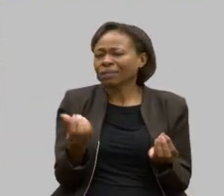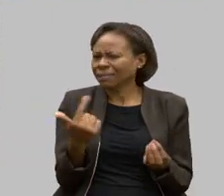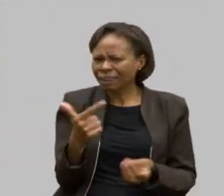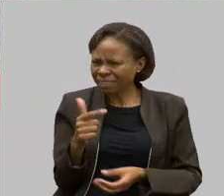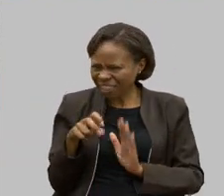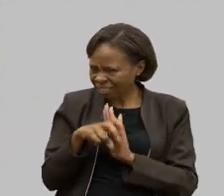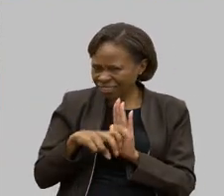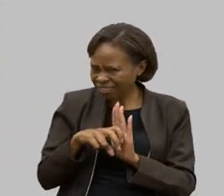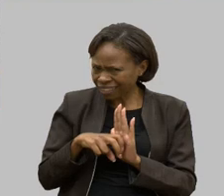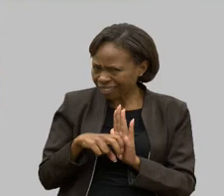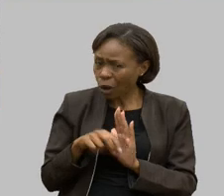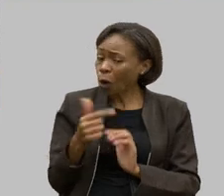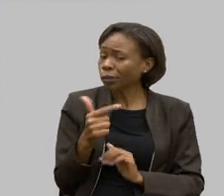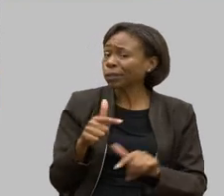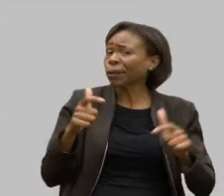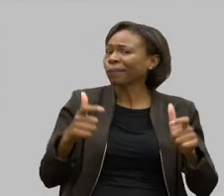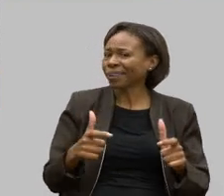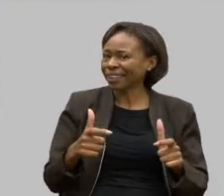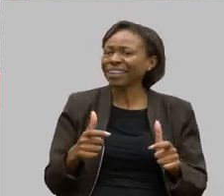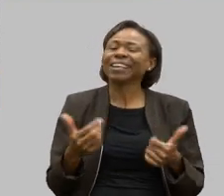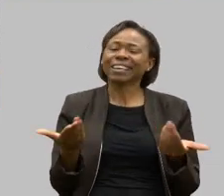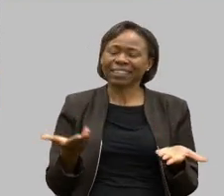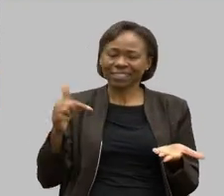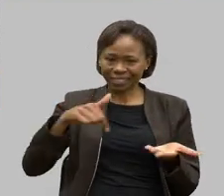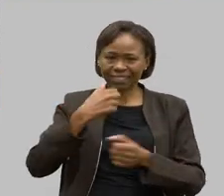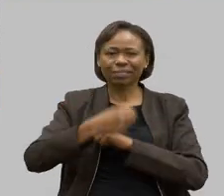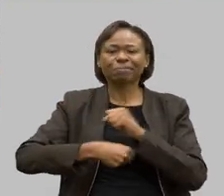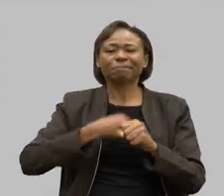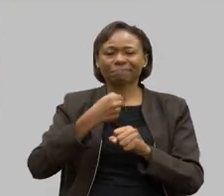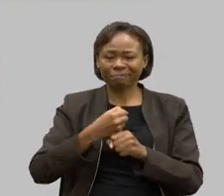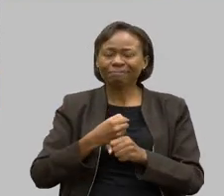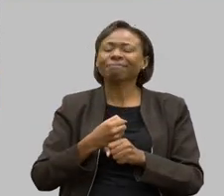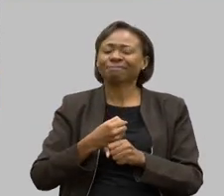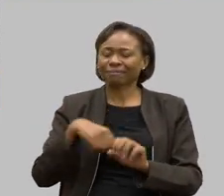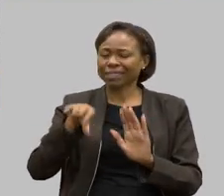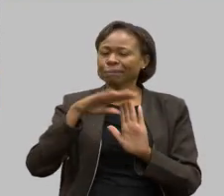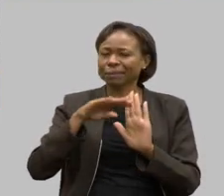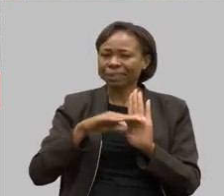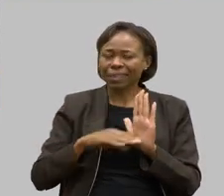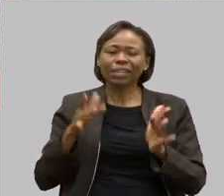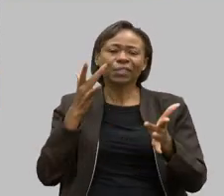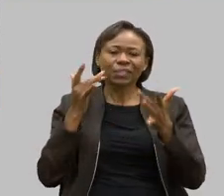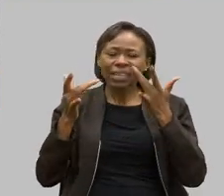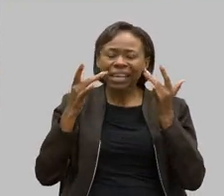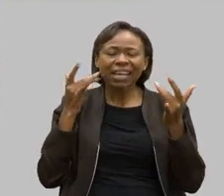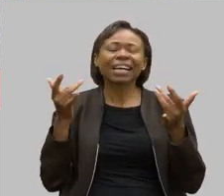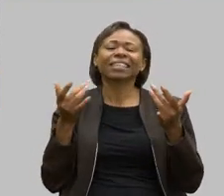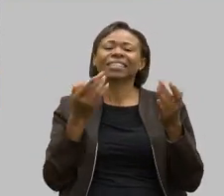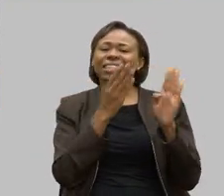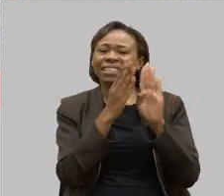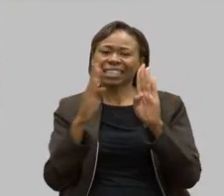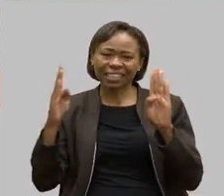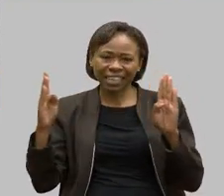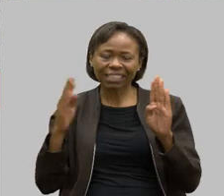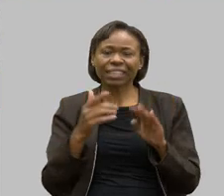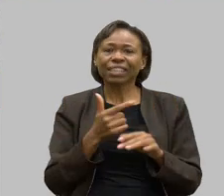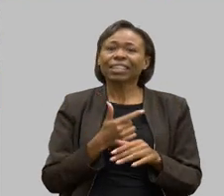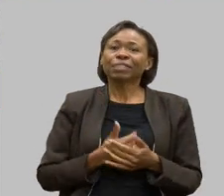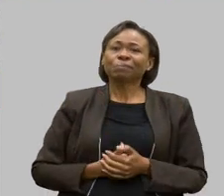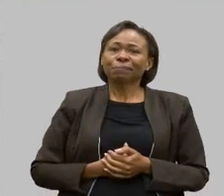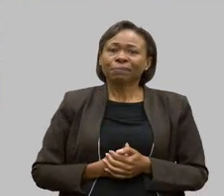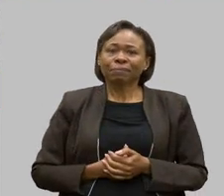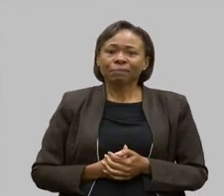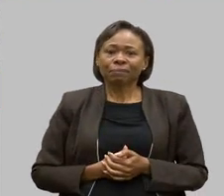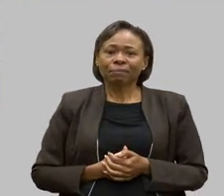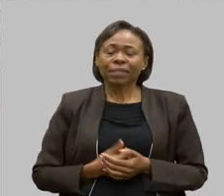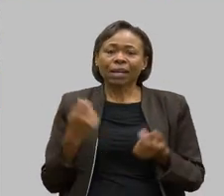esse ano, pela primeira vez, a gente vai ter uma programação no Grande Teatro do Palácio das Artes, a nossa abertura oficial no dia 6 de setembro, um concerto com a